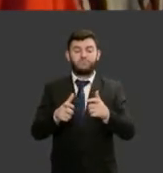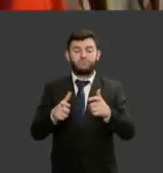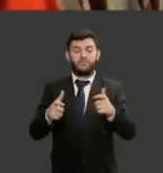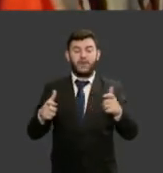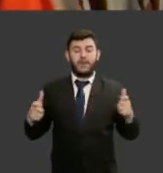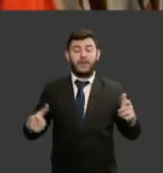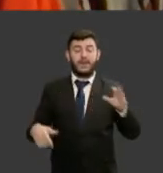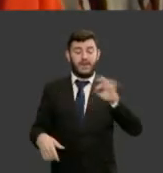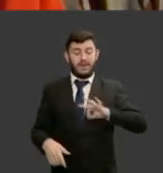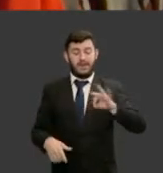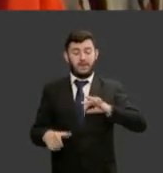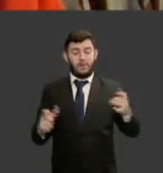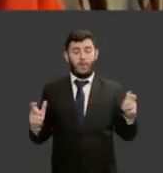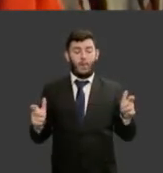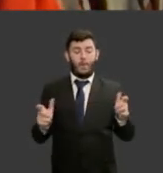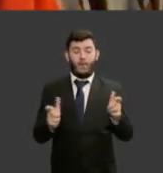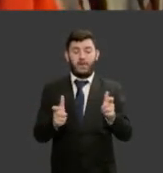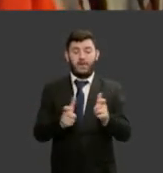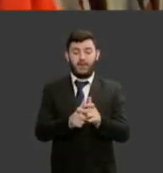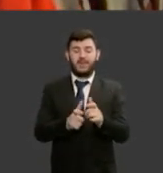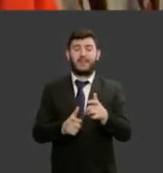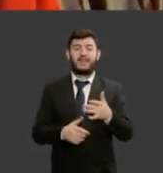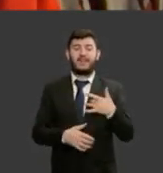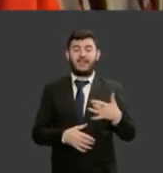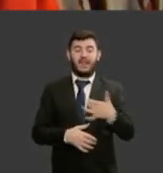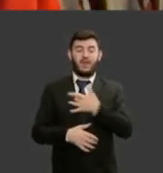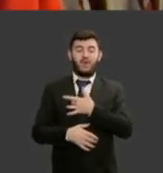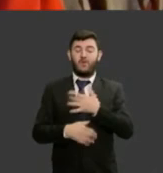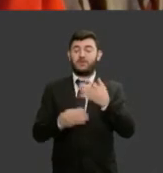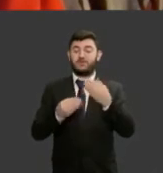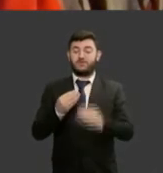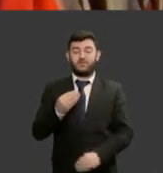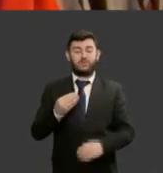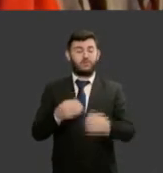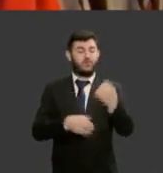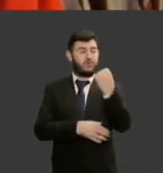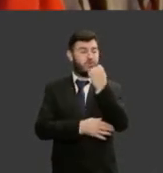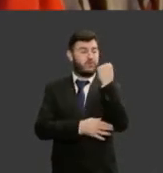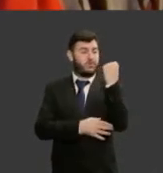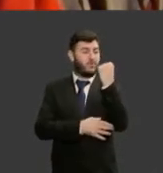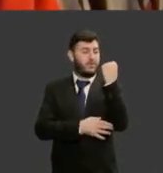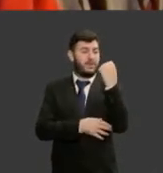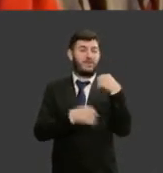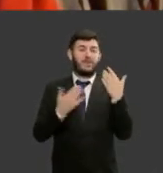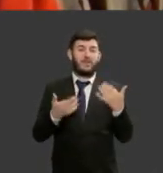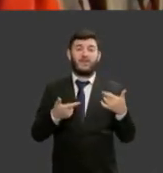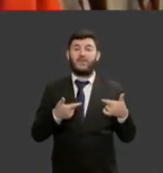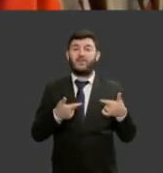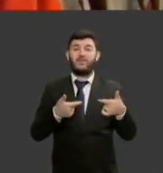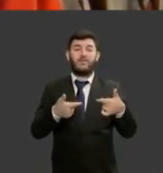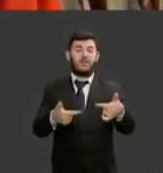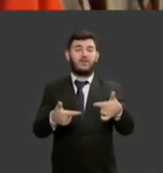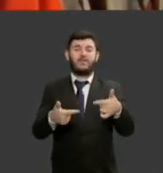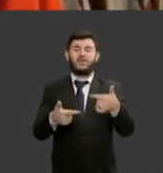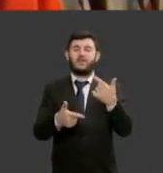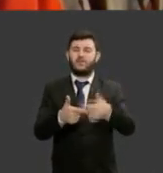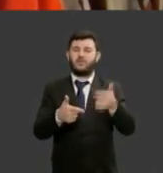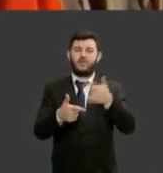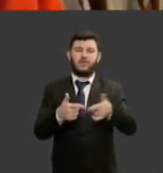de saúde estão nesse momento enfrentando dificuldades para o isolamento social e para a sobrevivência